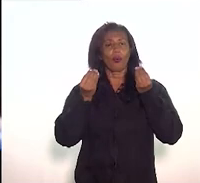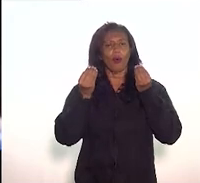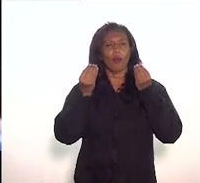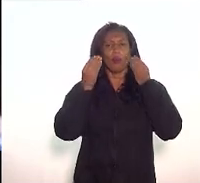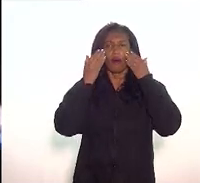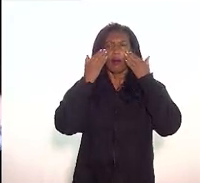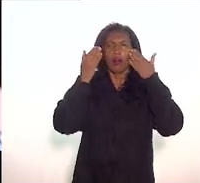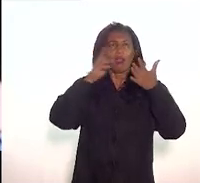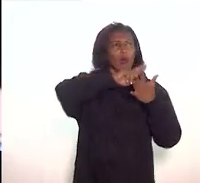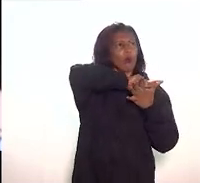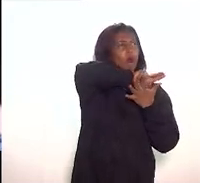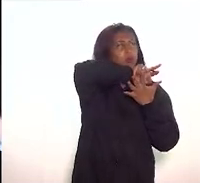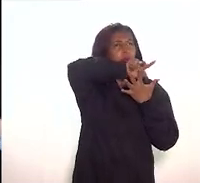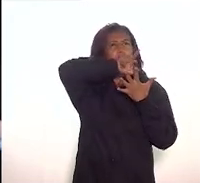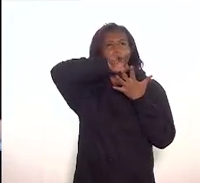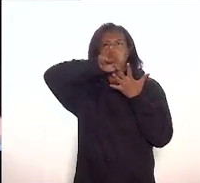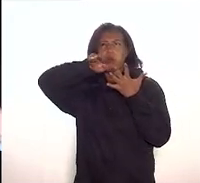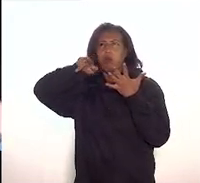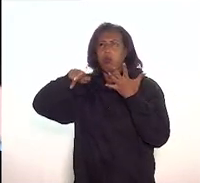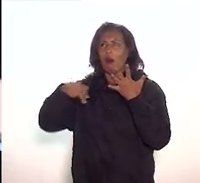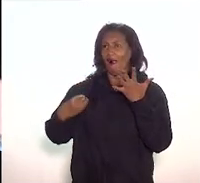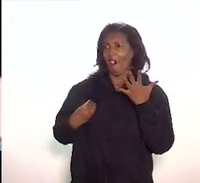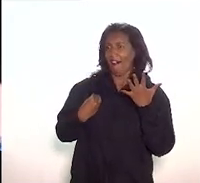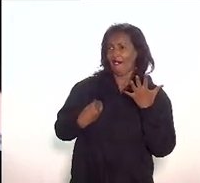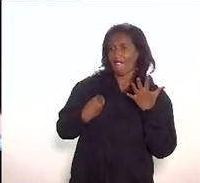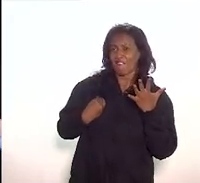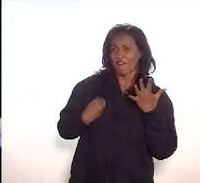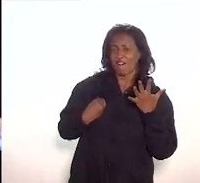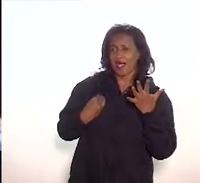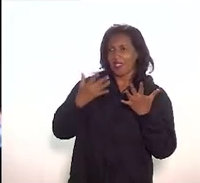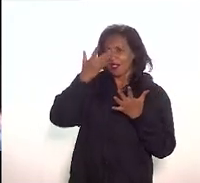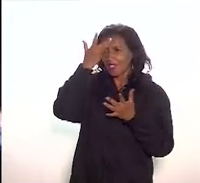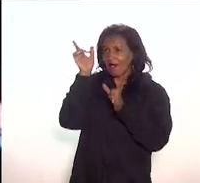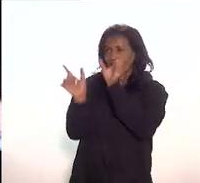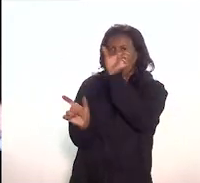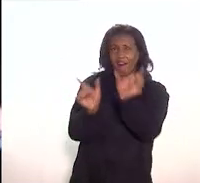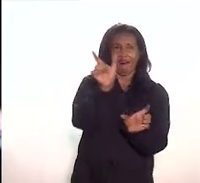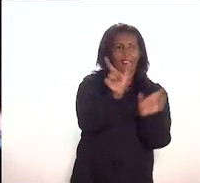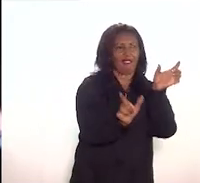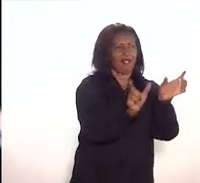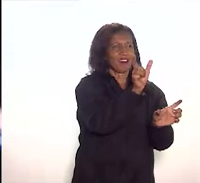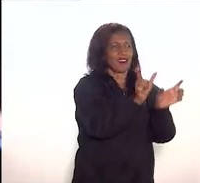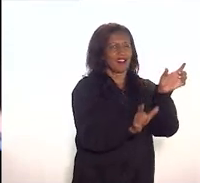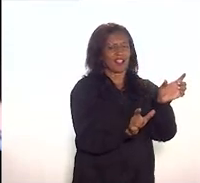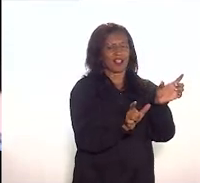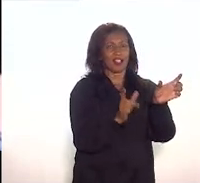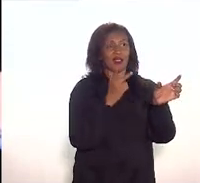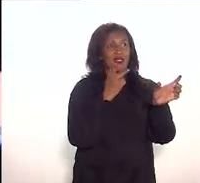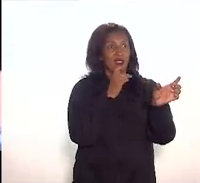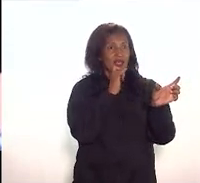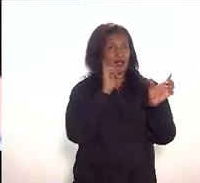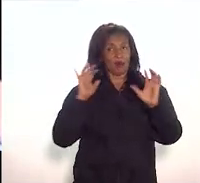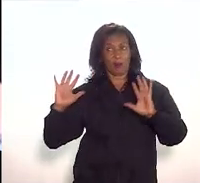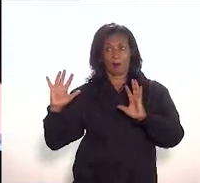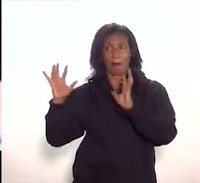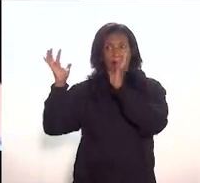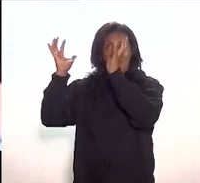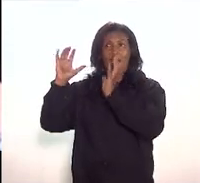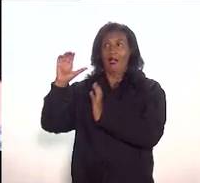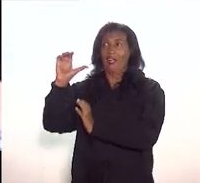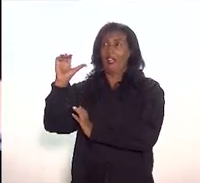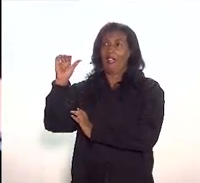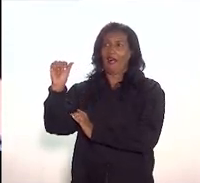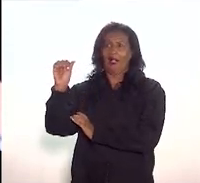de se pensar a vida carioca e de se pensar o comportamento carioca. Um exemplo muito claro é nosso querido Palácio do Capete, que é o marco da arquitetura